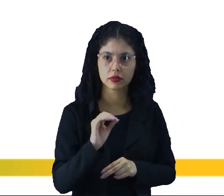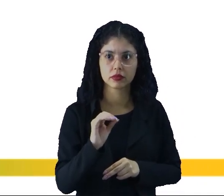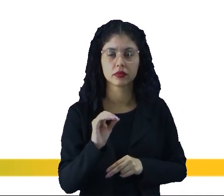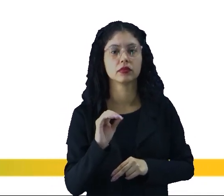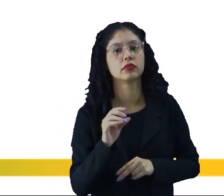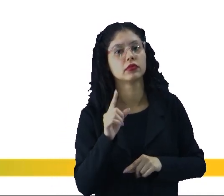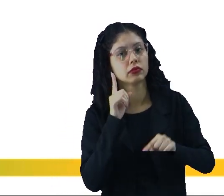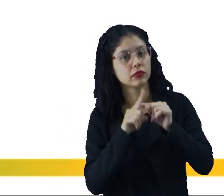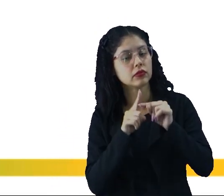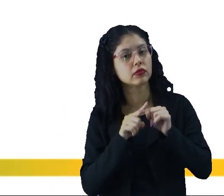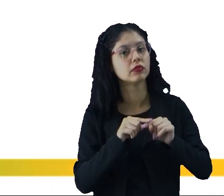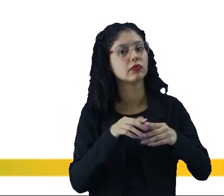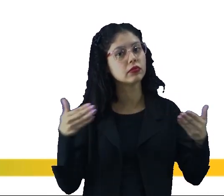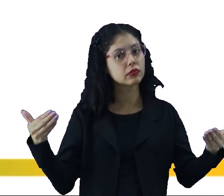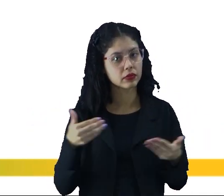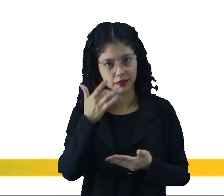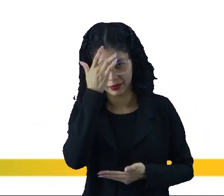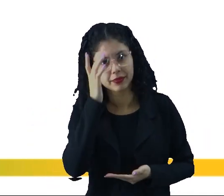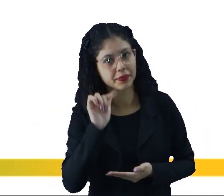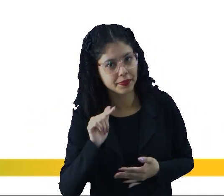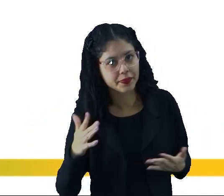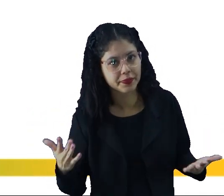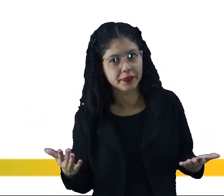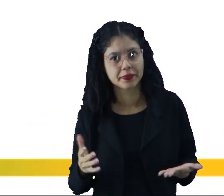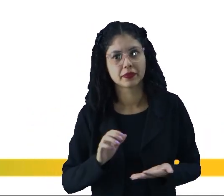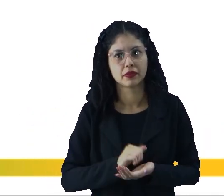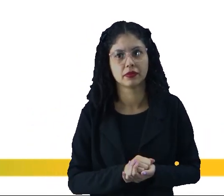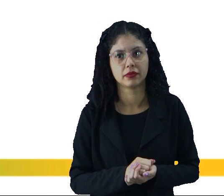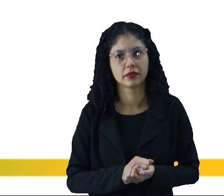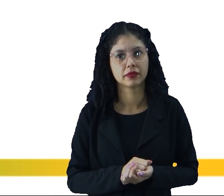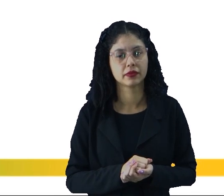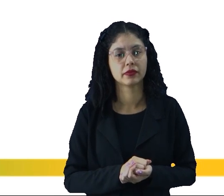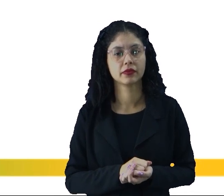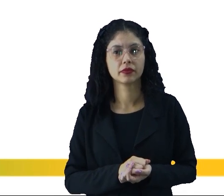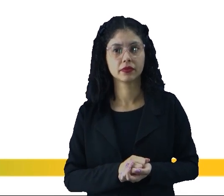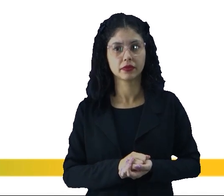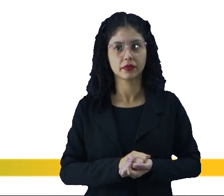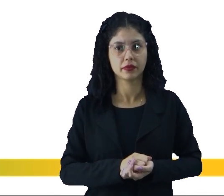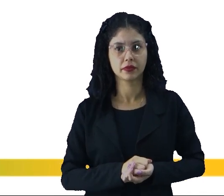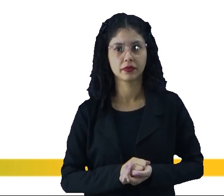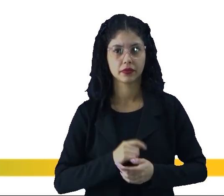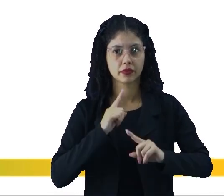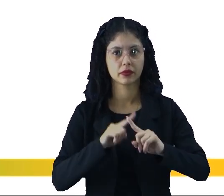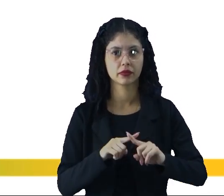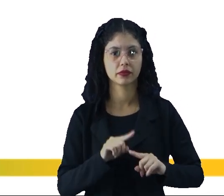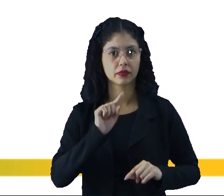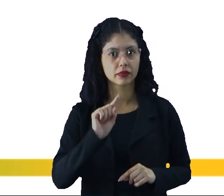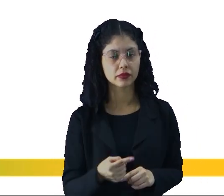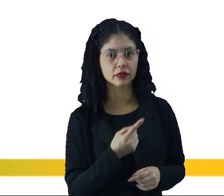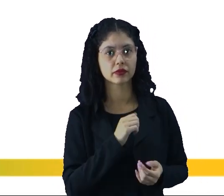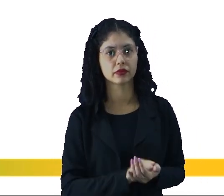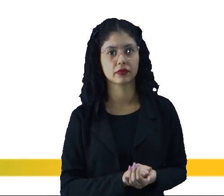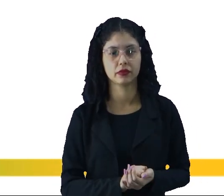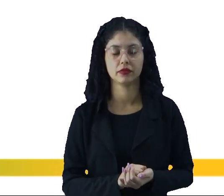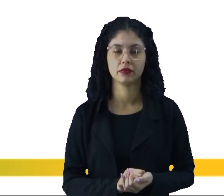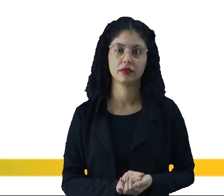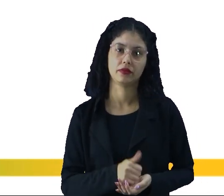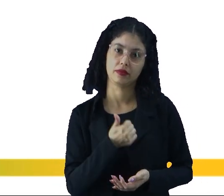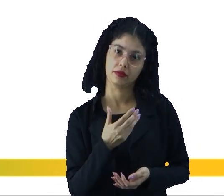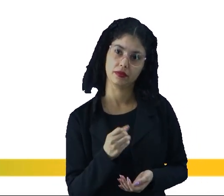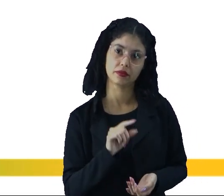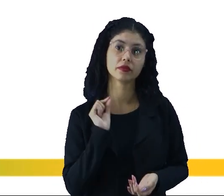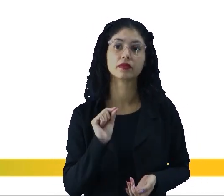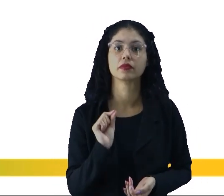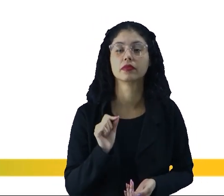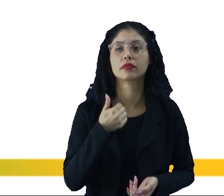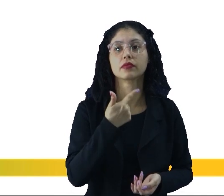positivo então agora ficou fácil, né? 0,025 vezes mil 10 a terceira é mil